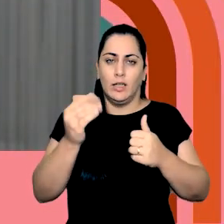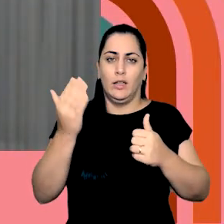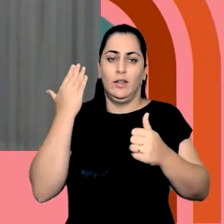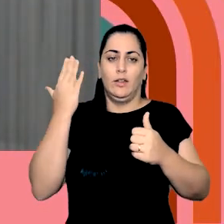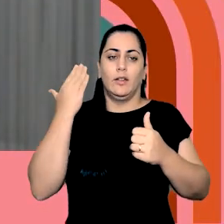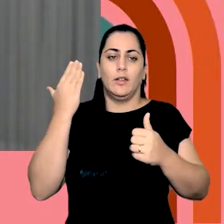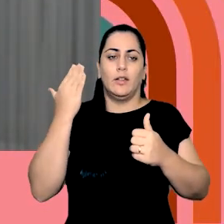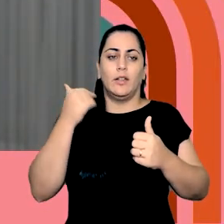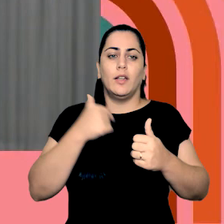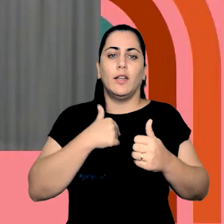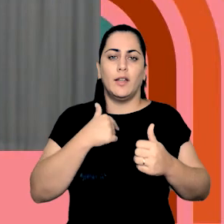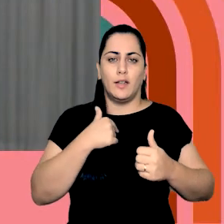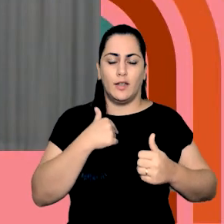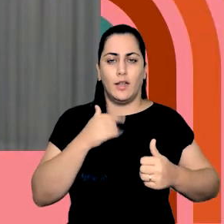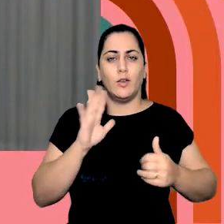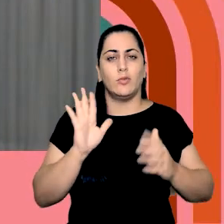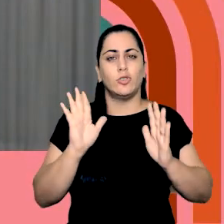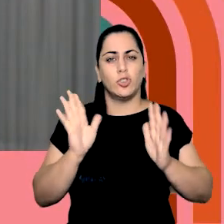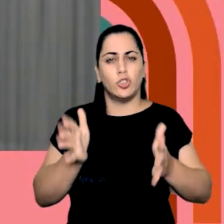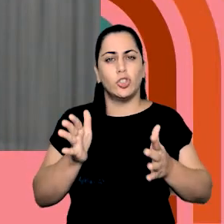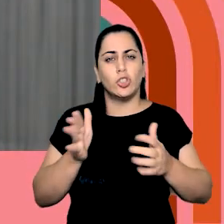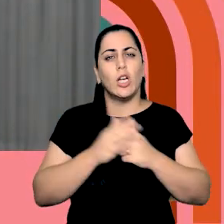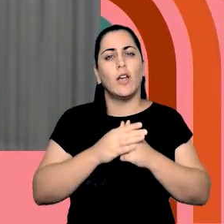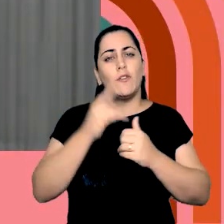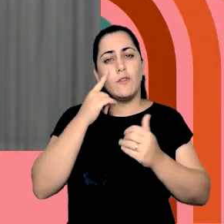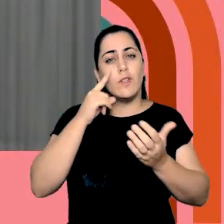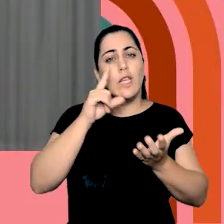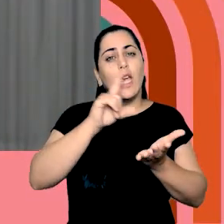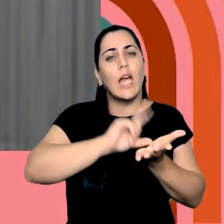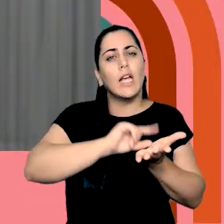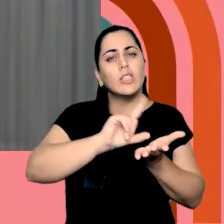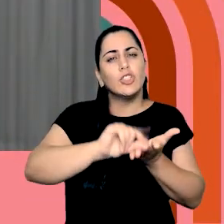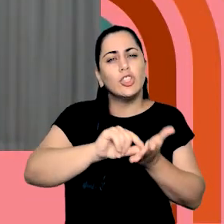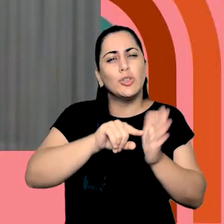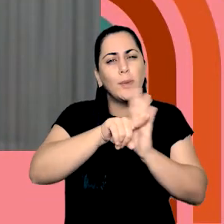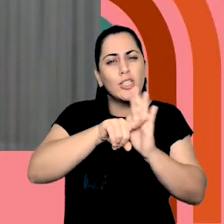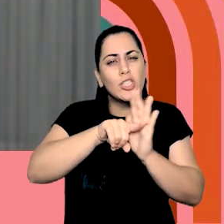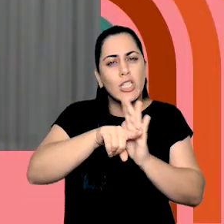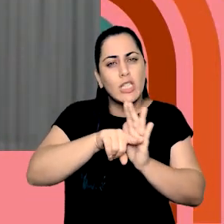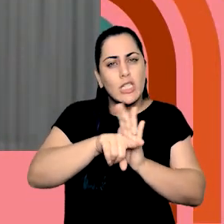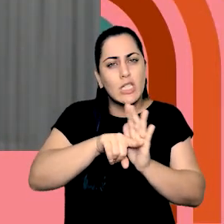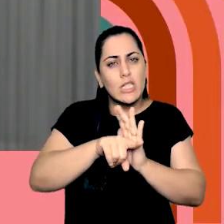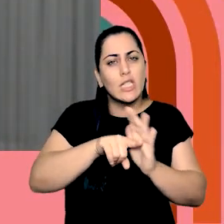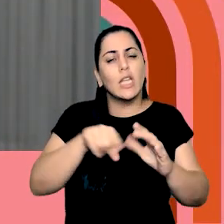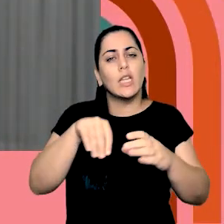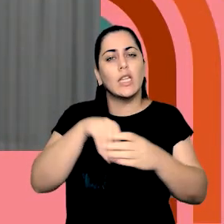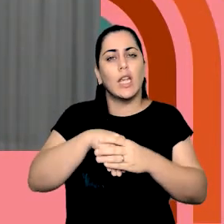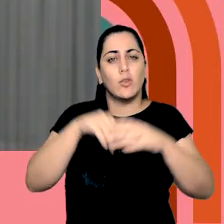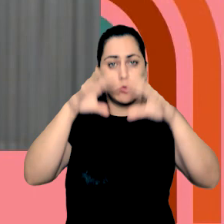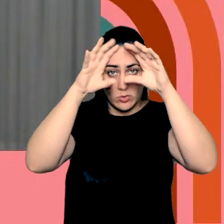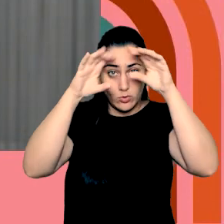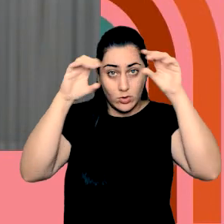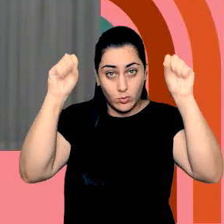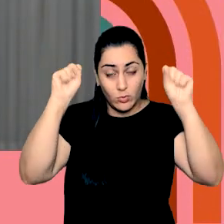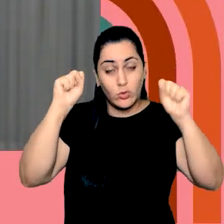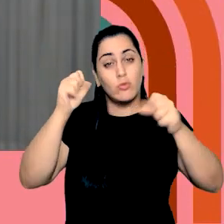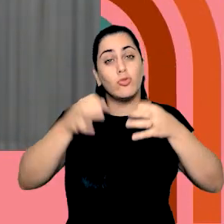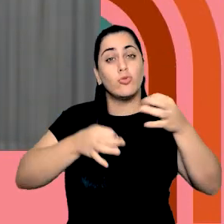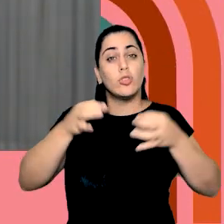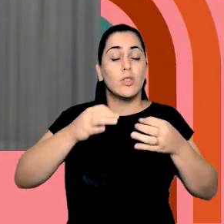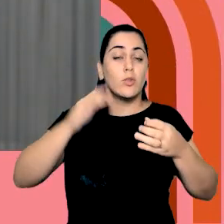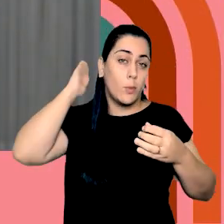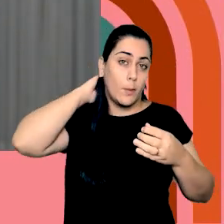recentemente eu tive acesso a um artigo, uma pesquisa que foi feita no Tribunal de Justiça do Pará.